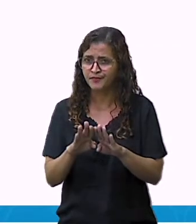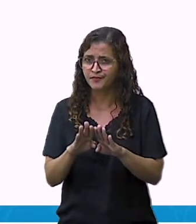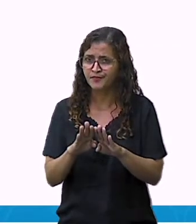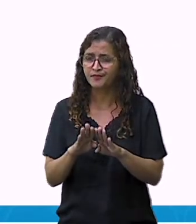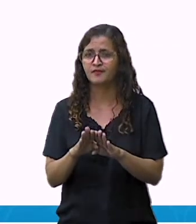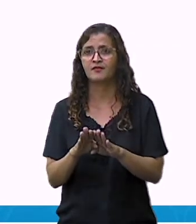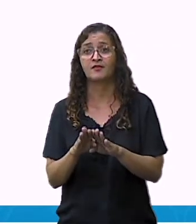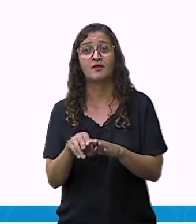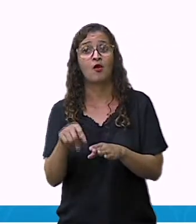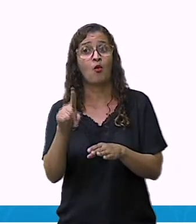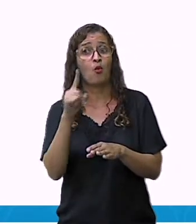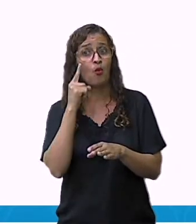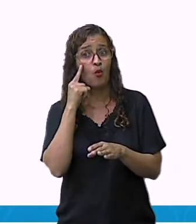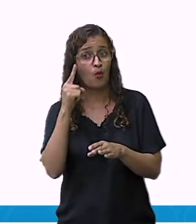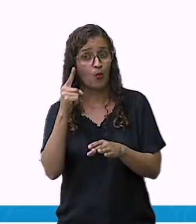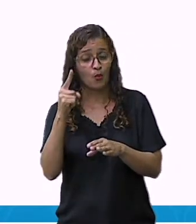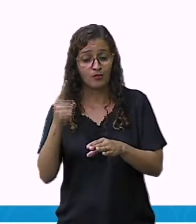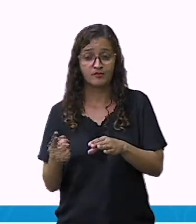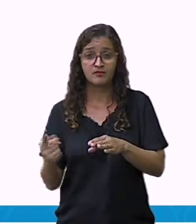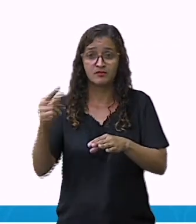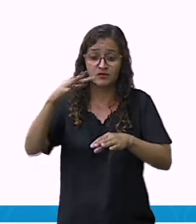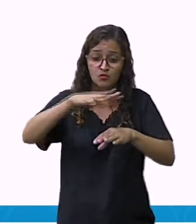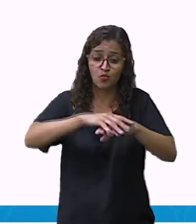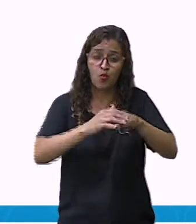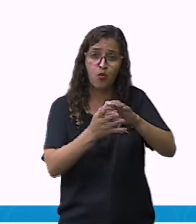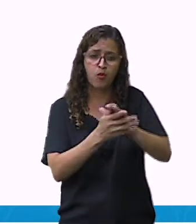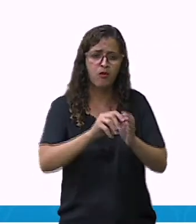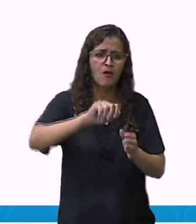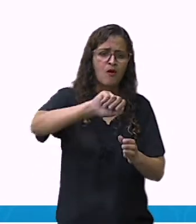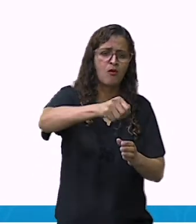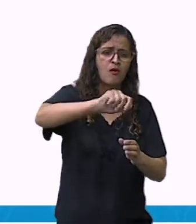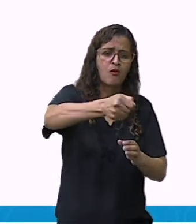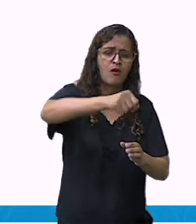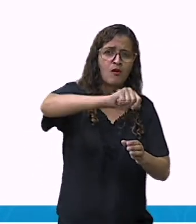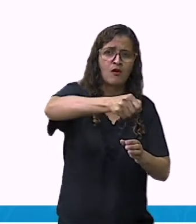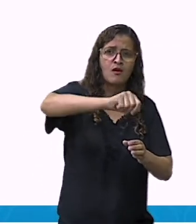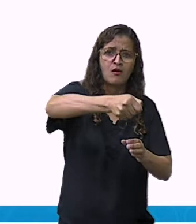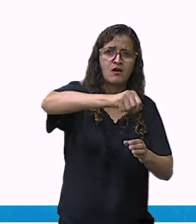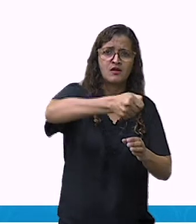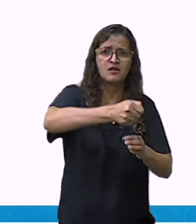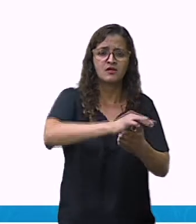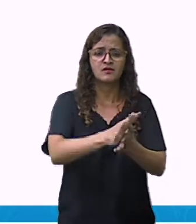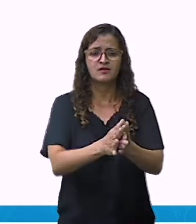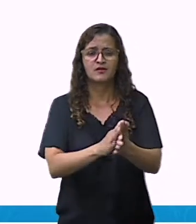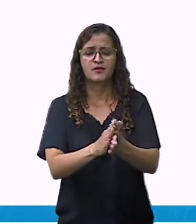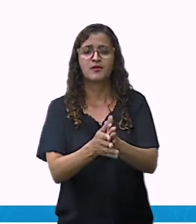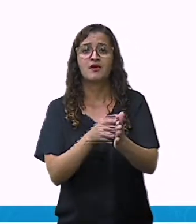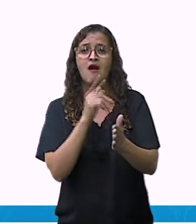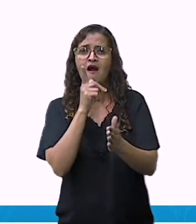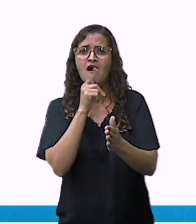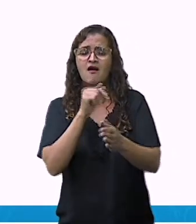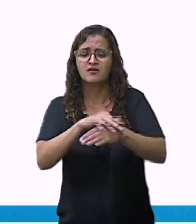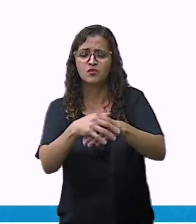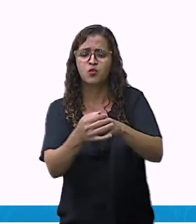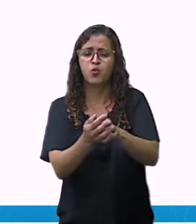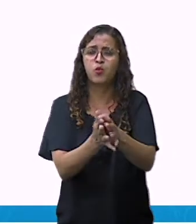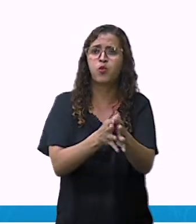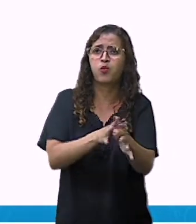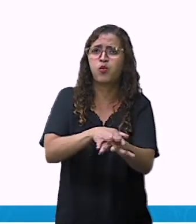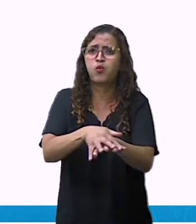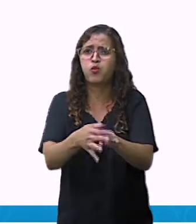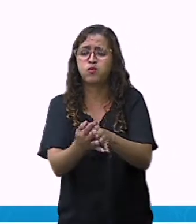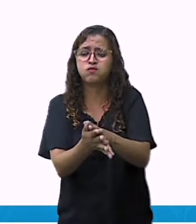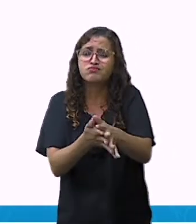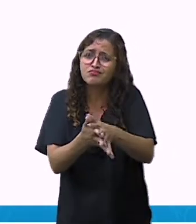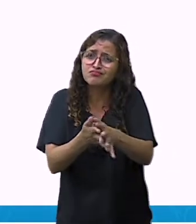seca, se você colocar no microscópio, você vai ver que ali ainda tem alguma sujeirinha.